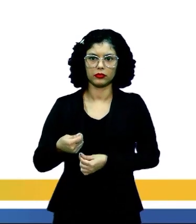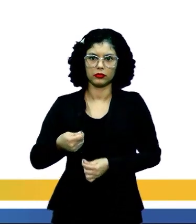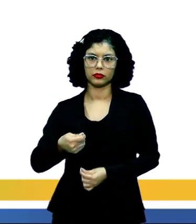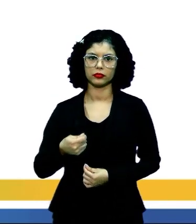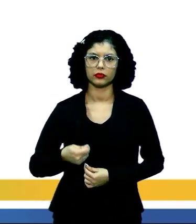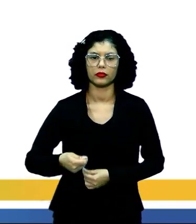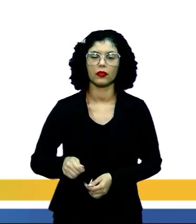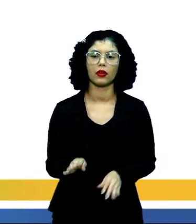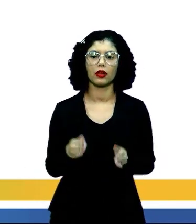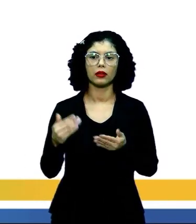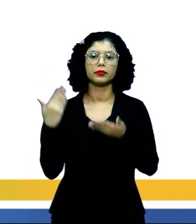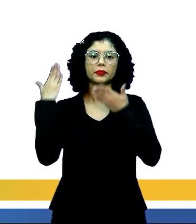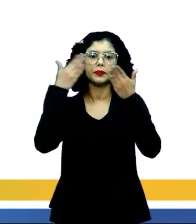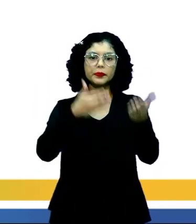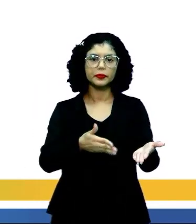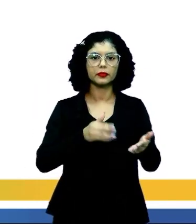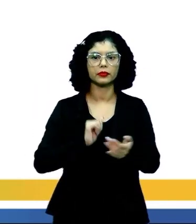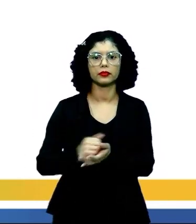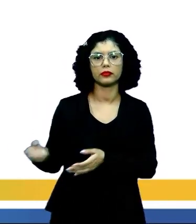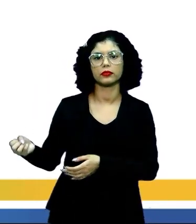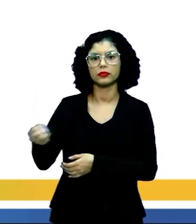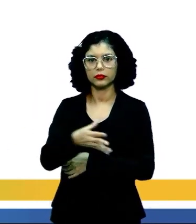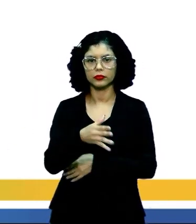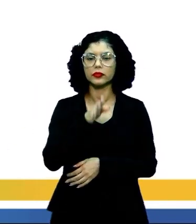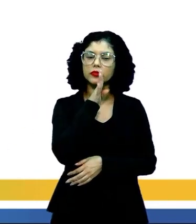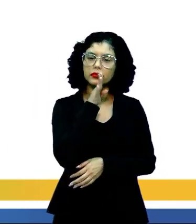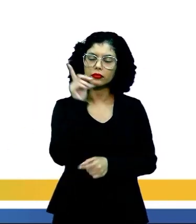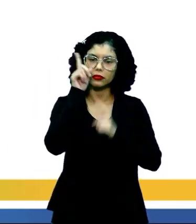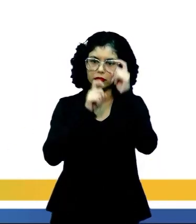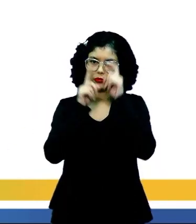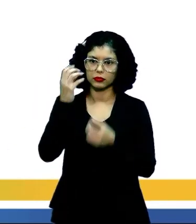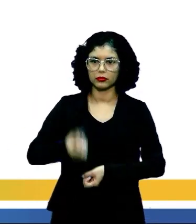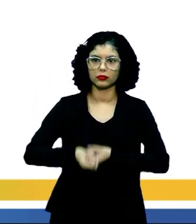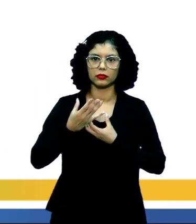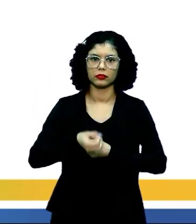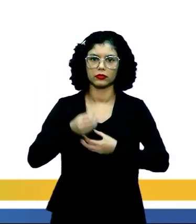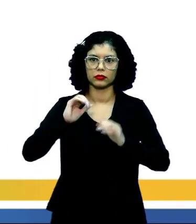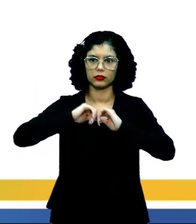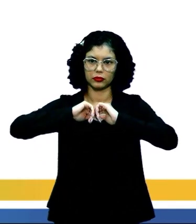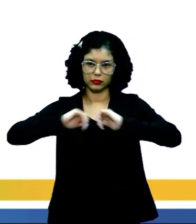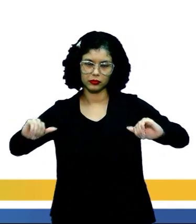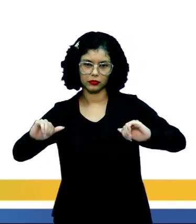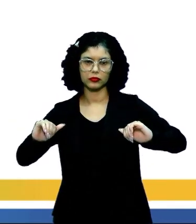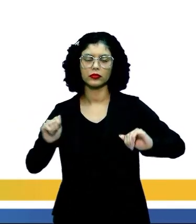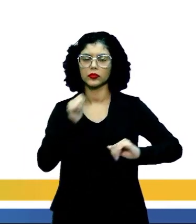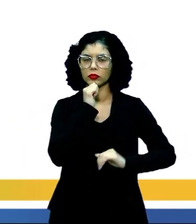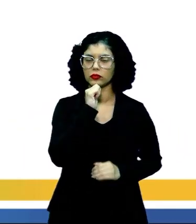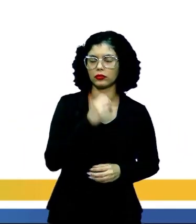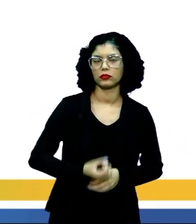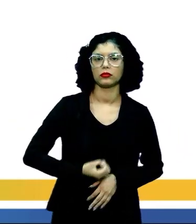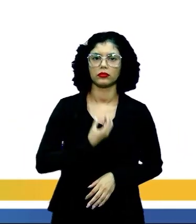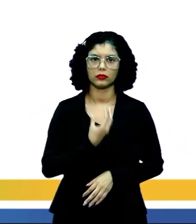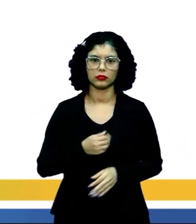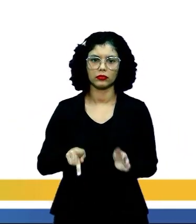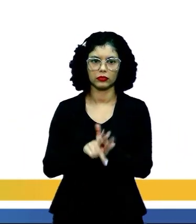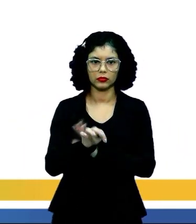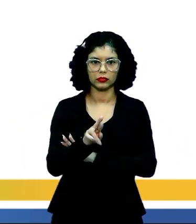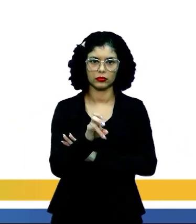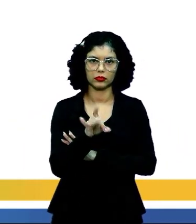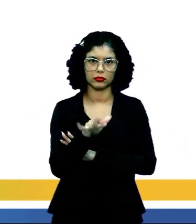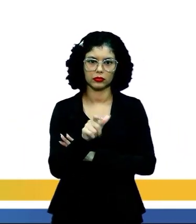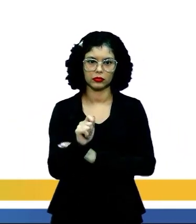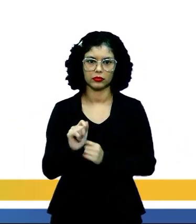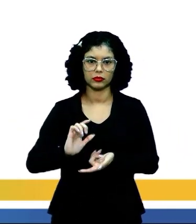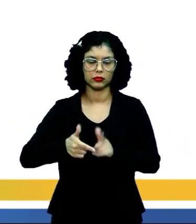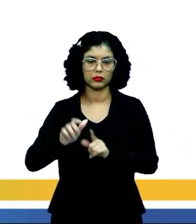simbolismo, dimensionada pela inovação na expressividade poética e o desconcerto existencial.